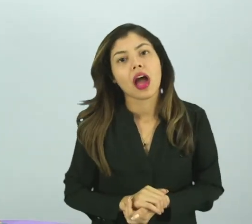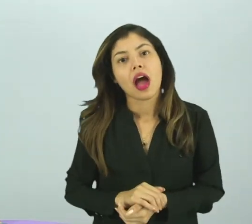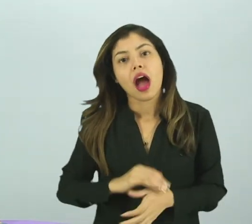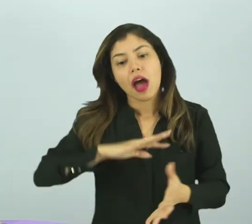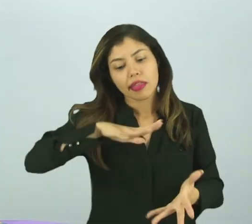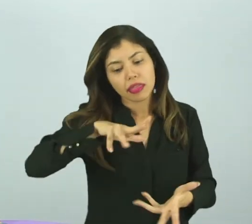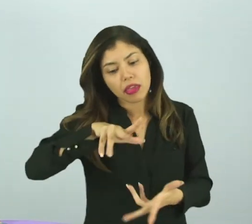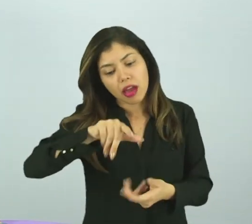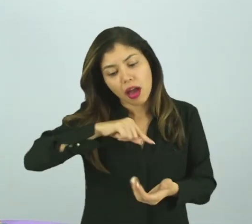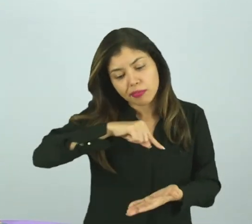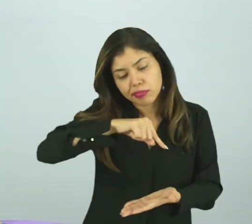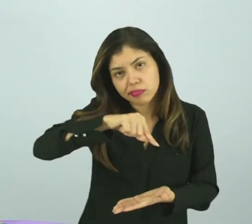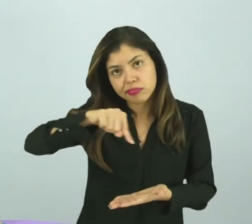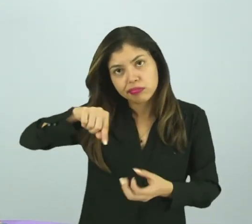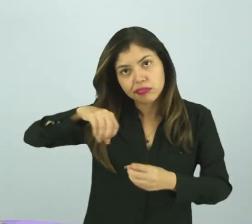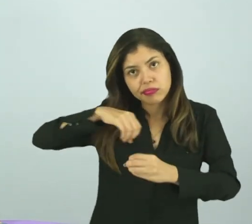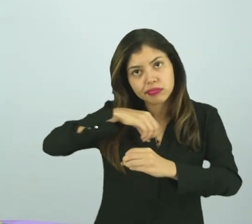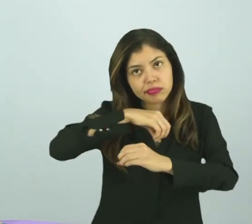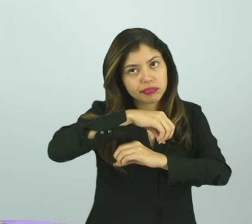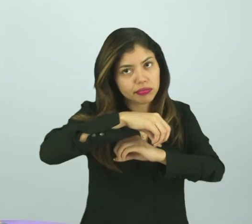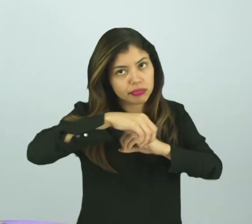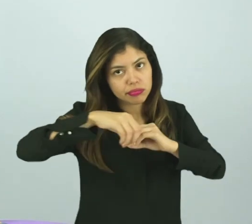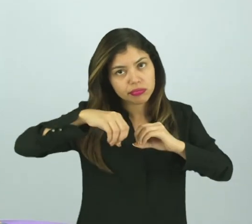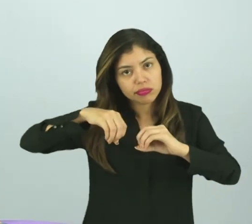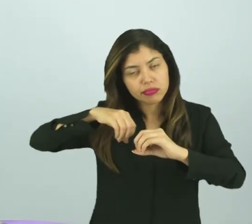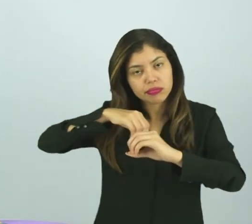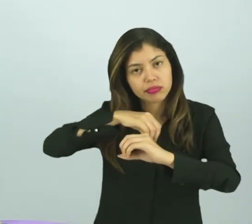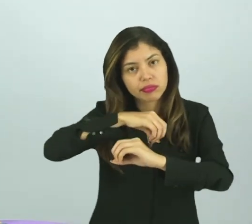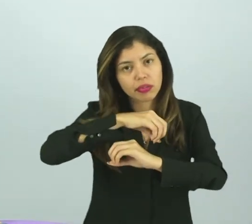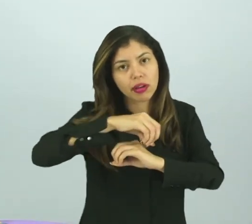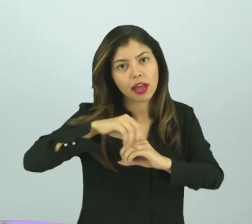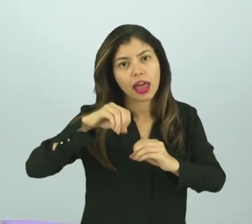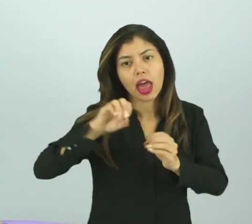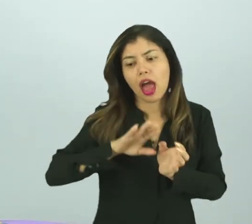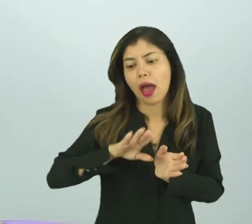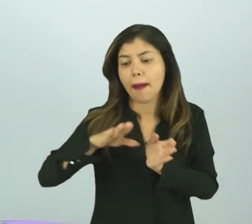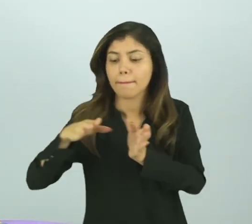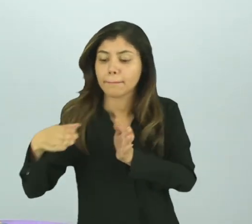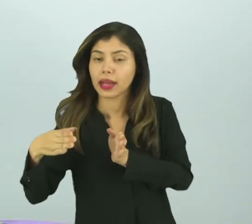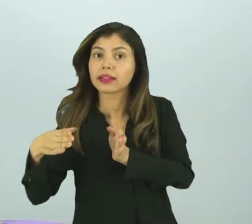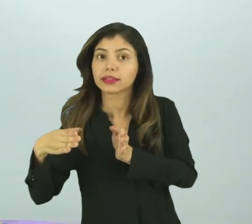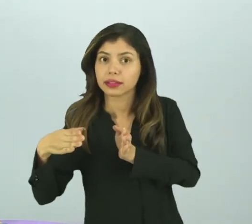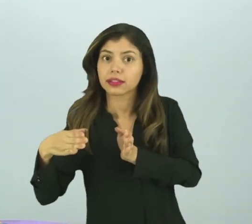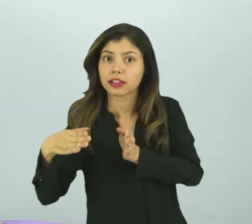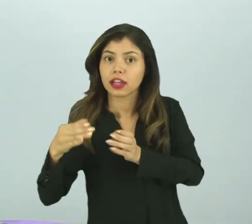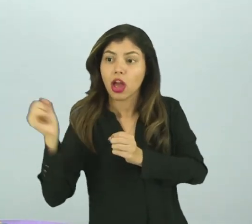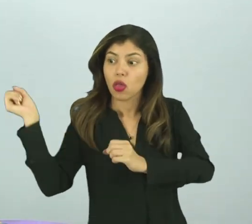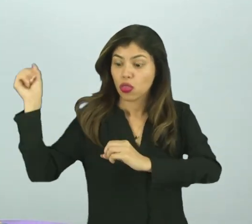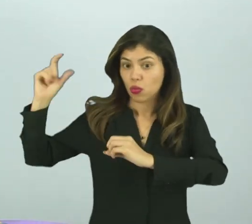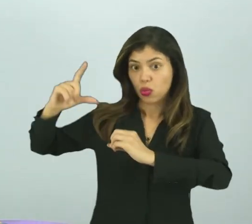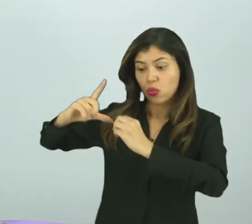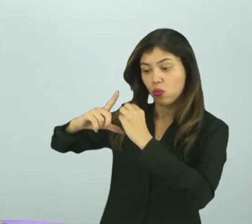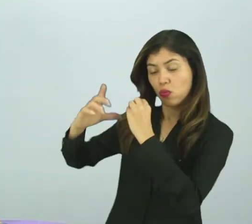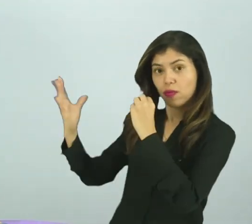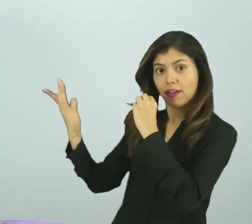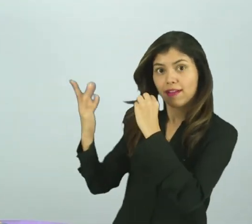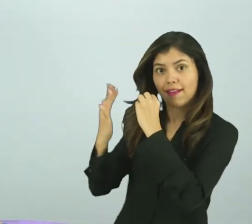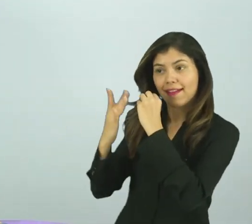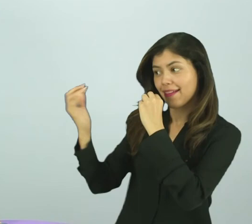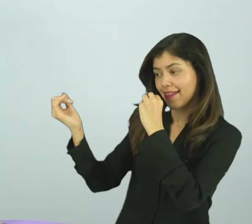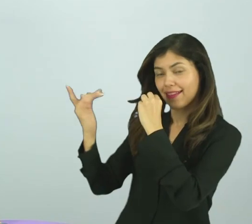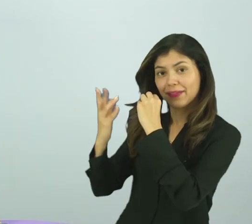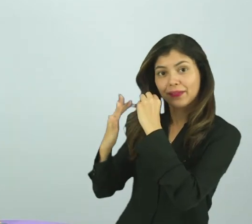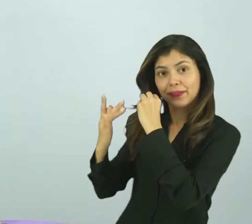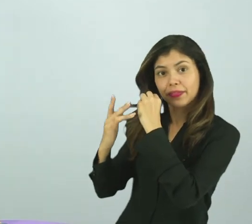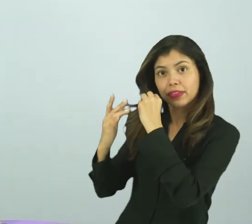volta a girar e a parte que estava bem iluminada, que era o dia claro,